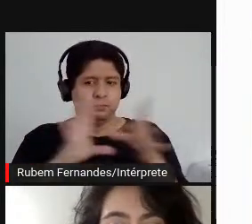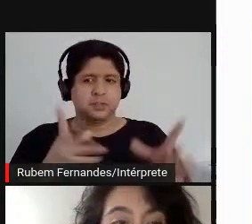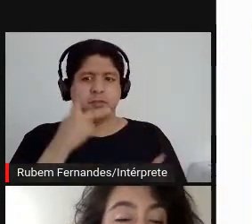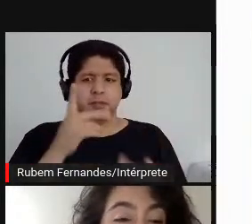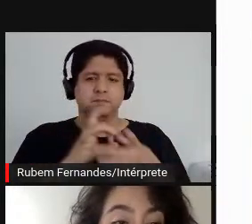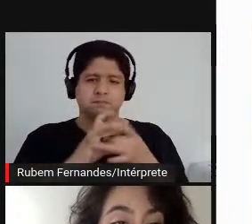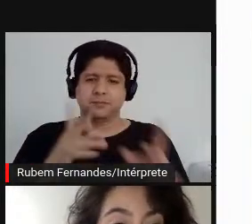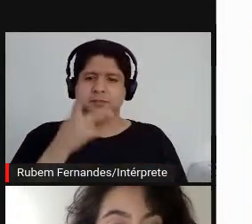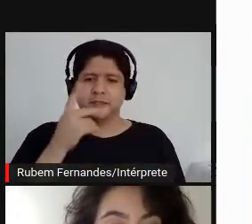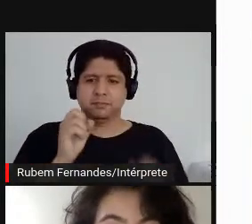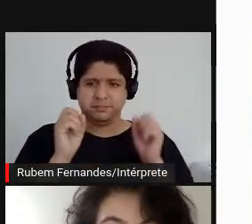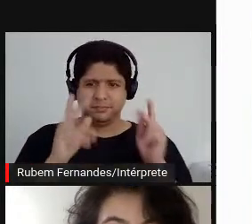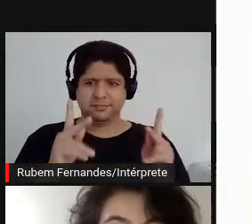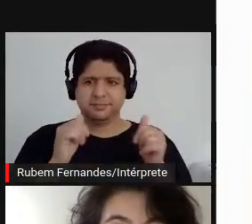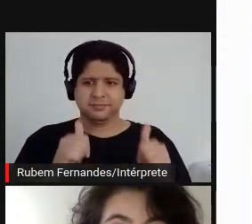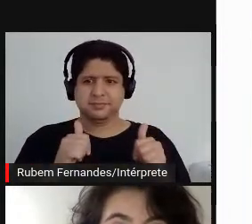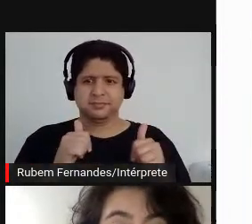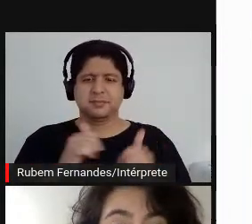rolar. Mas, enfim.